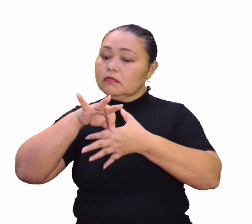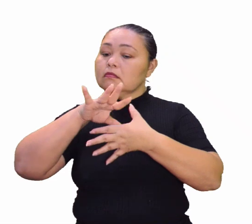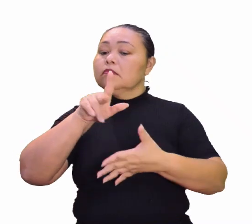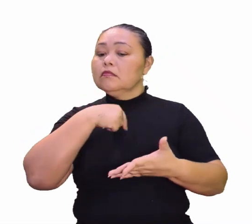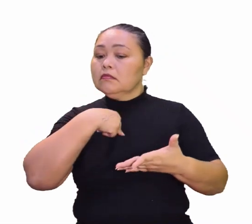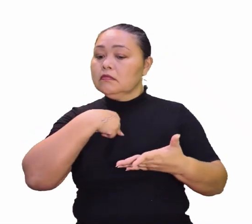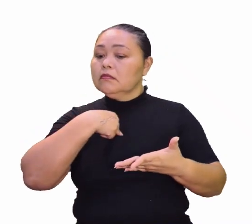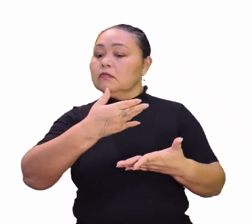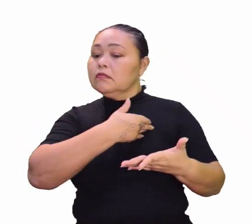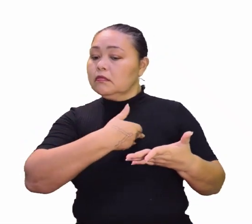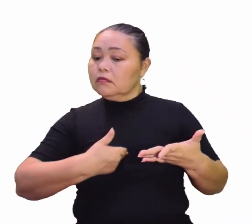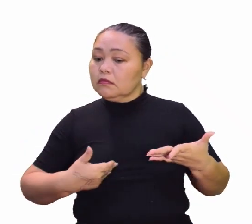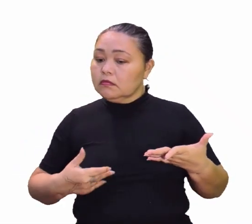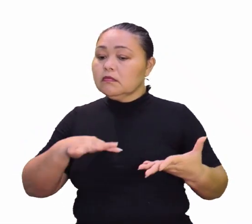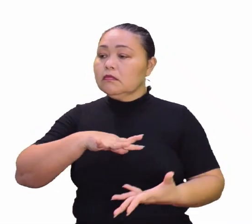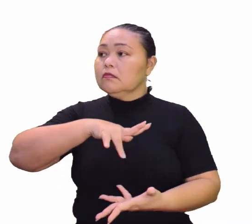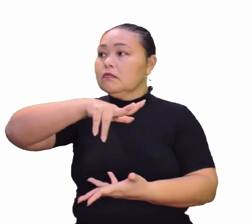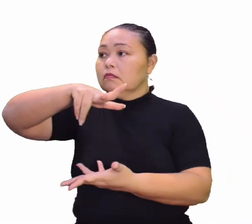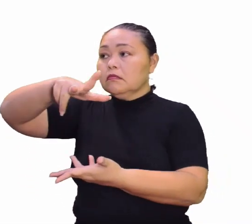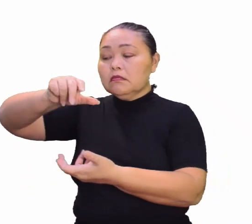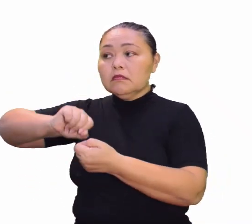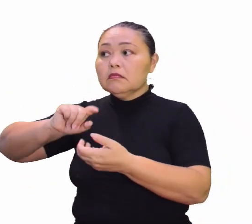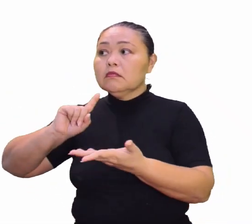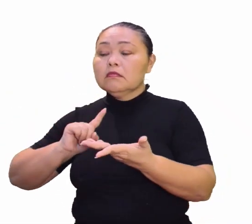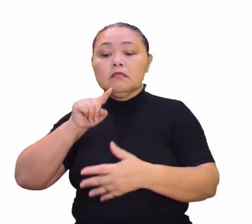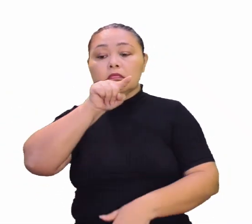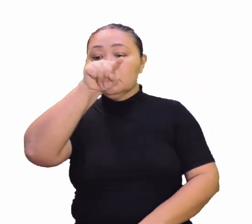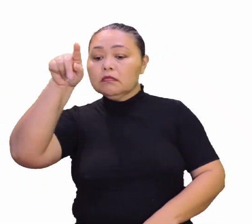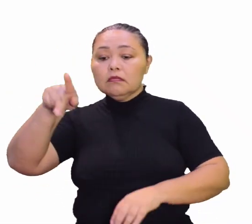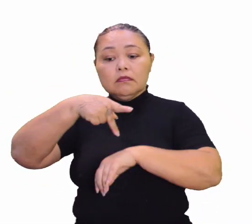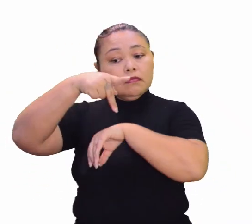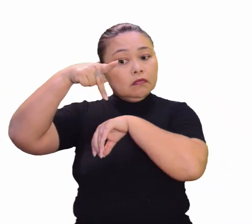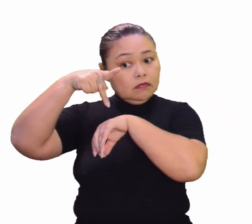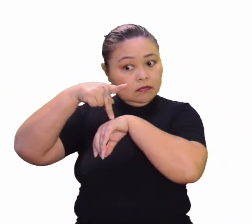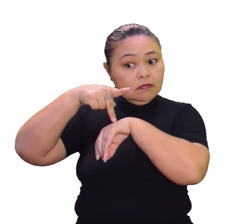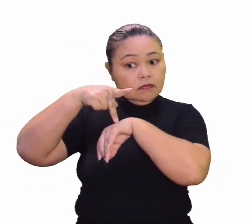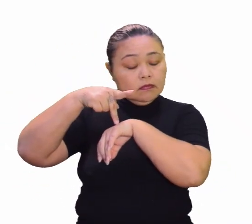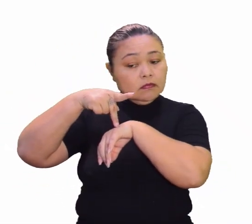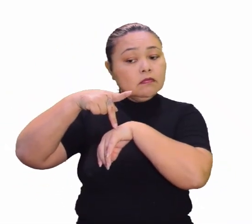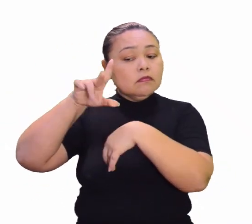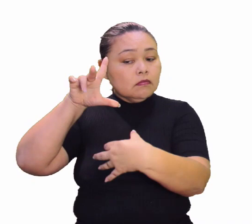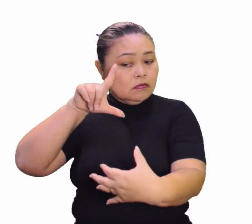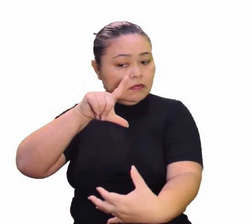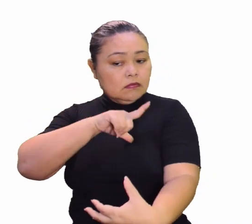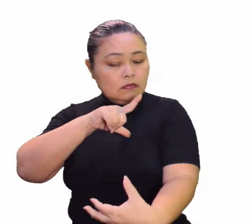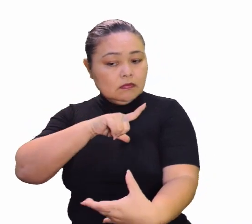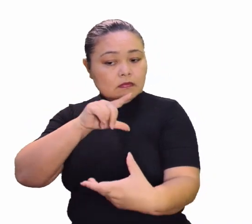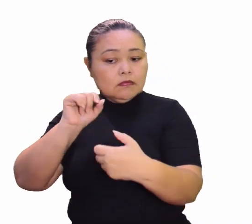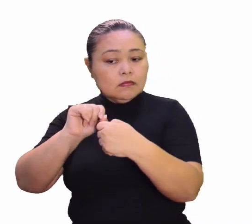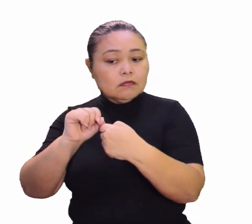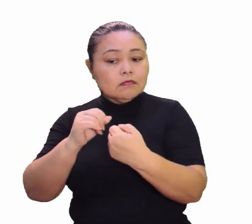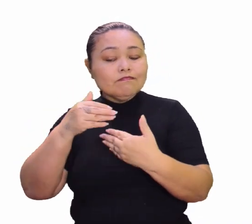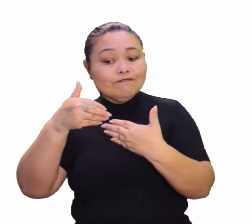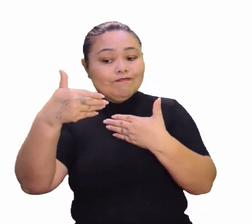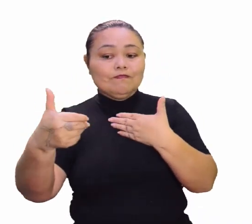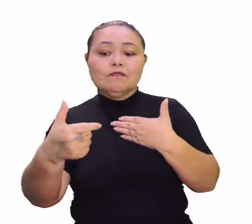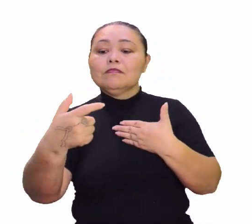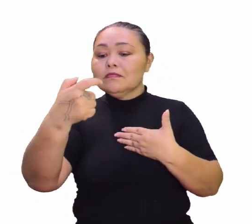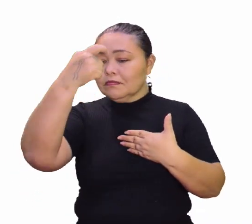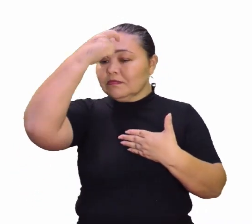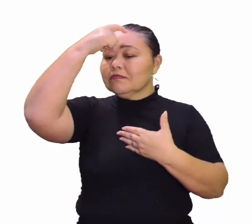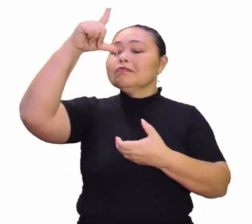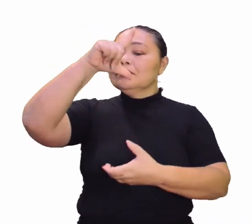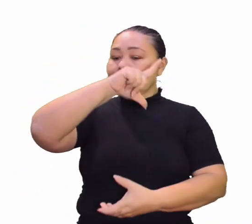Exato. Líderes mundiais. Muito bem. Os vários países que têm que encabeçar essa consciência. Com certeza.